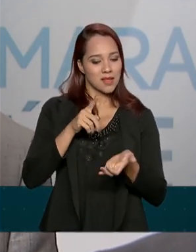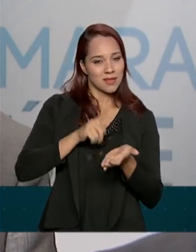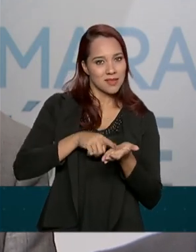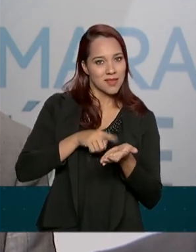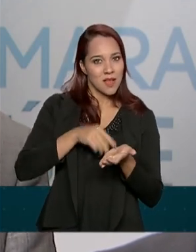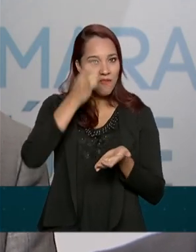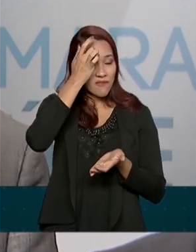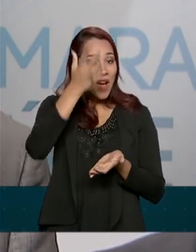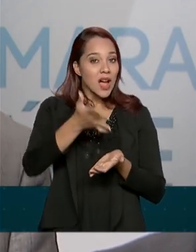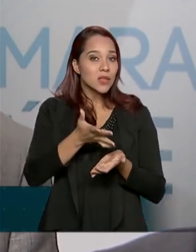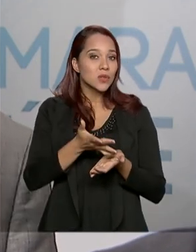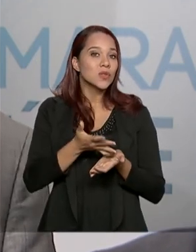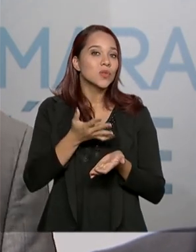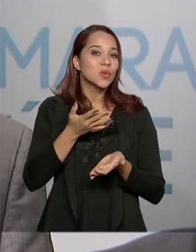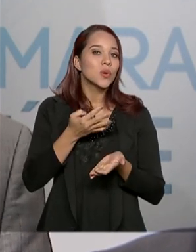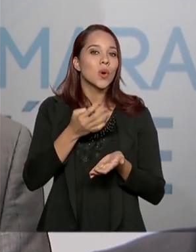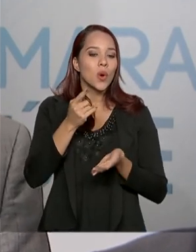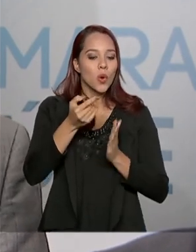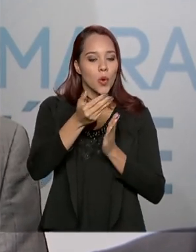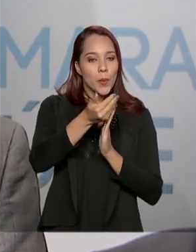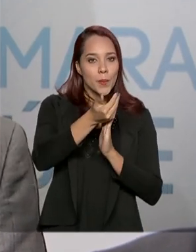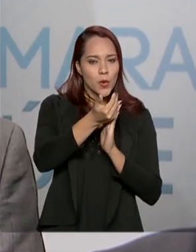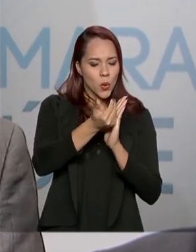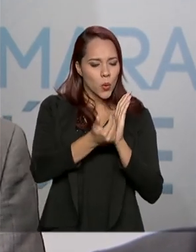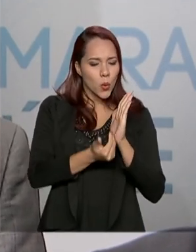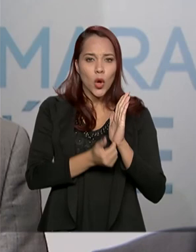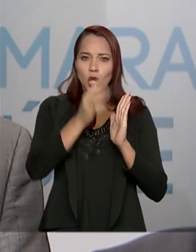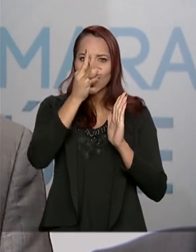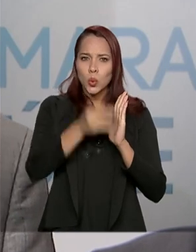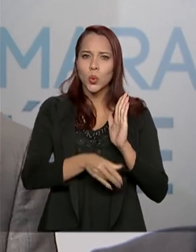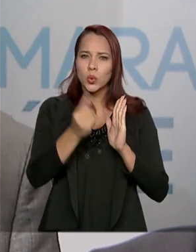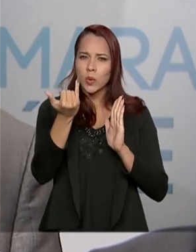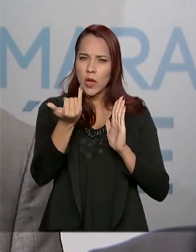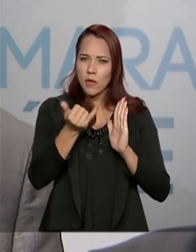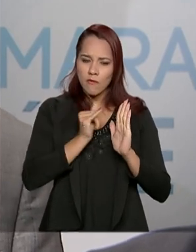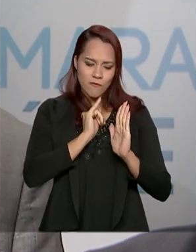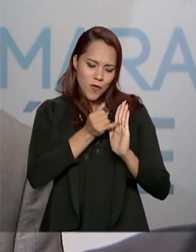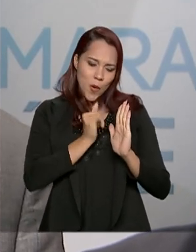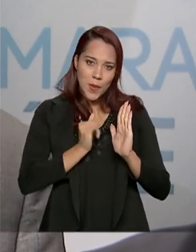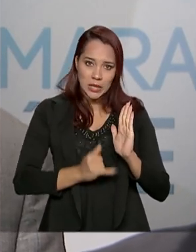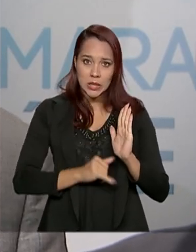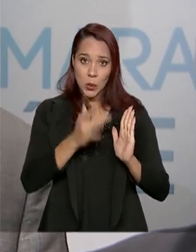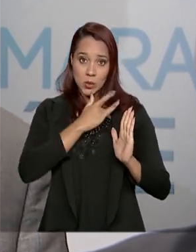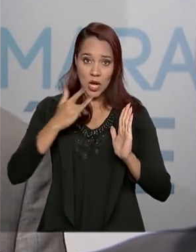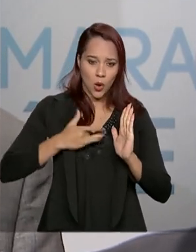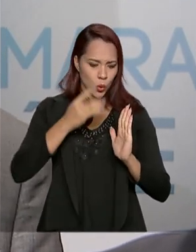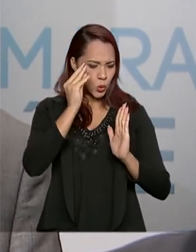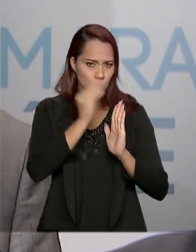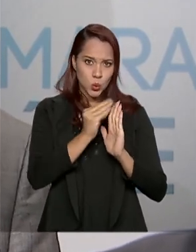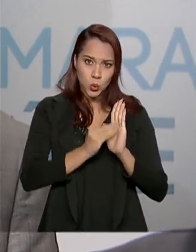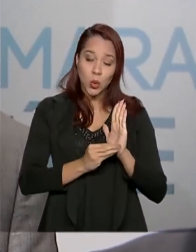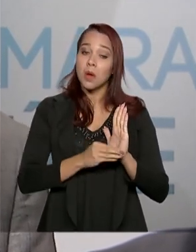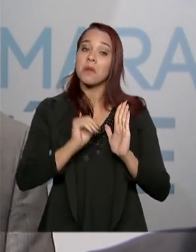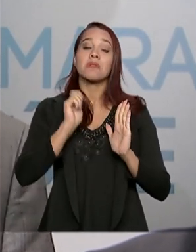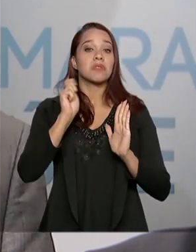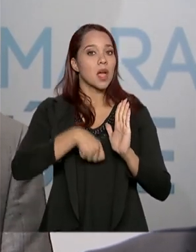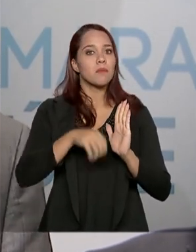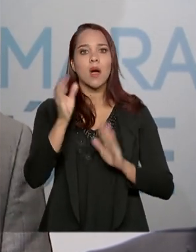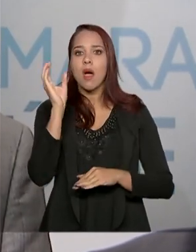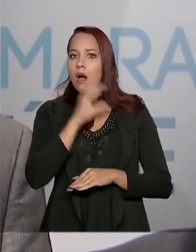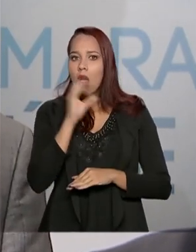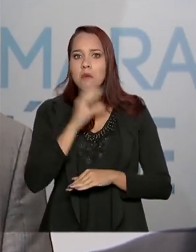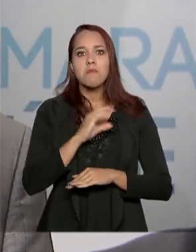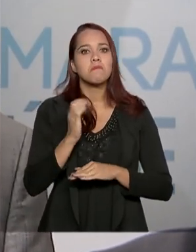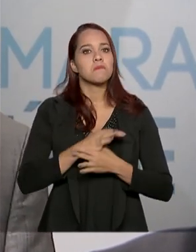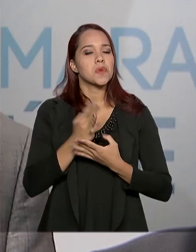num futuro breve, o seu prontuário com todas as suas informações, podendo economizar, agilizar